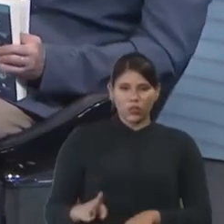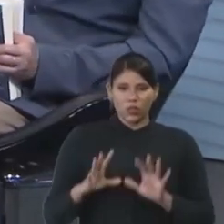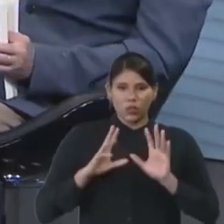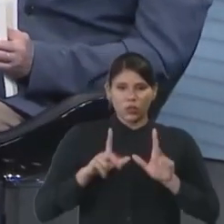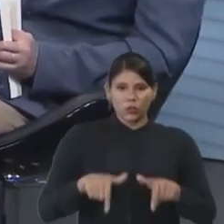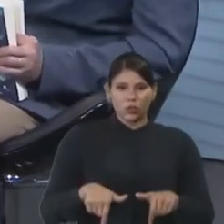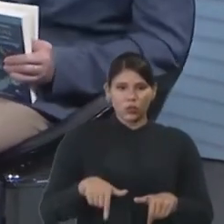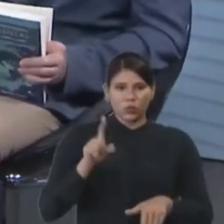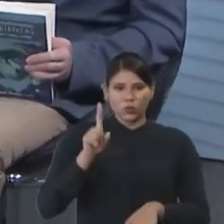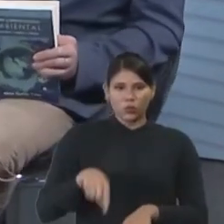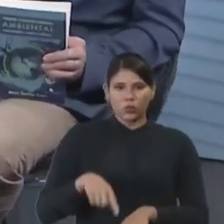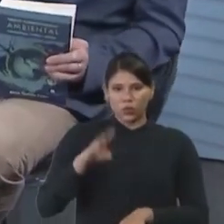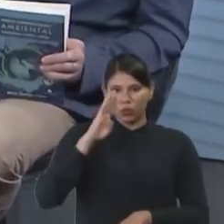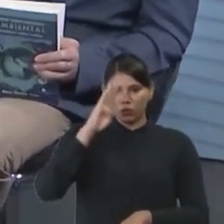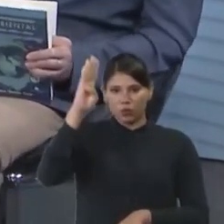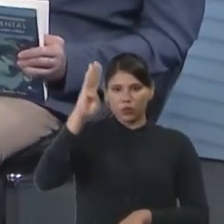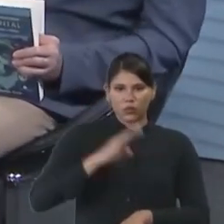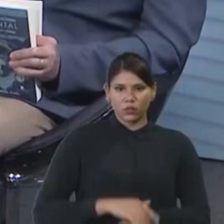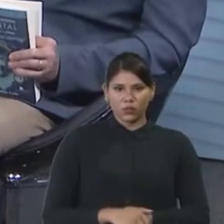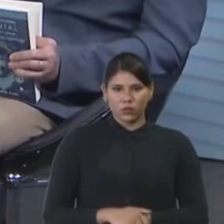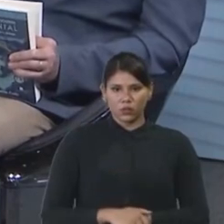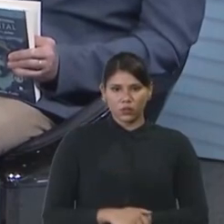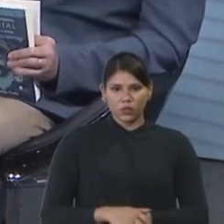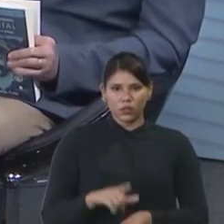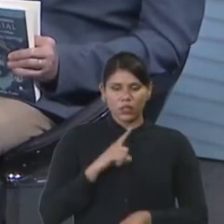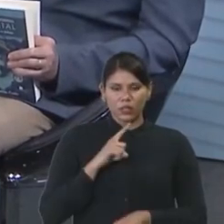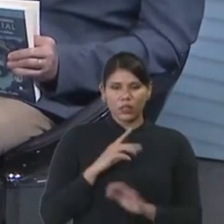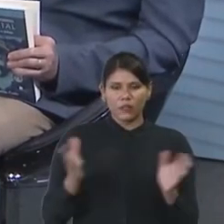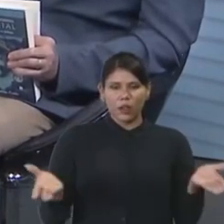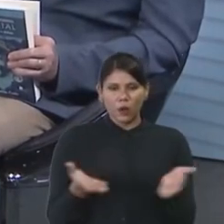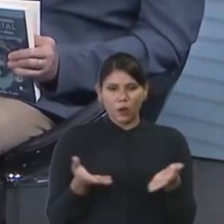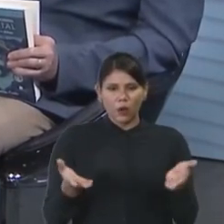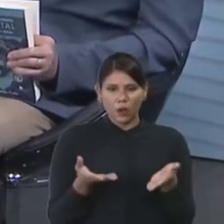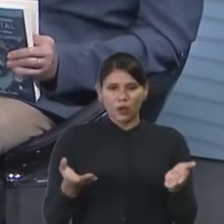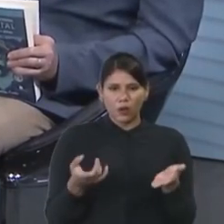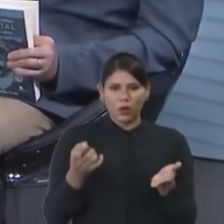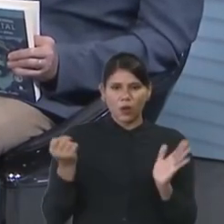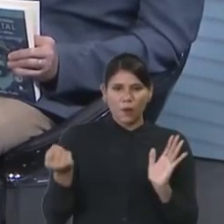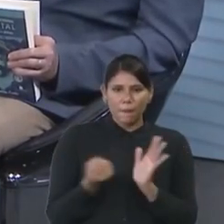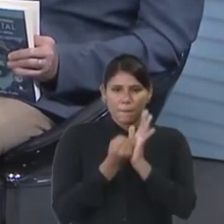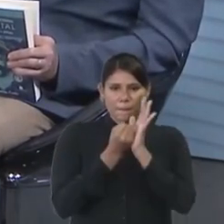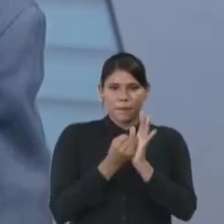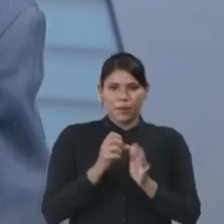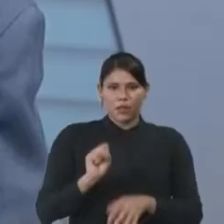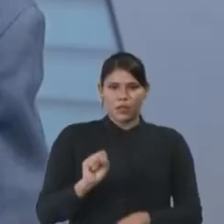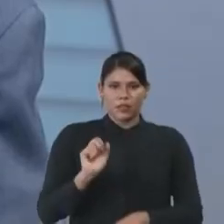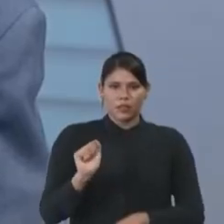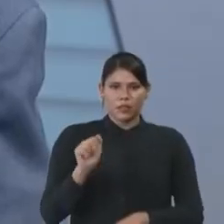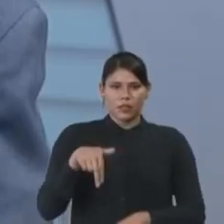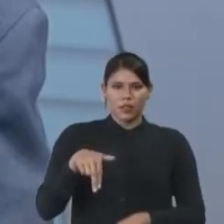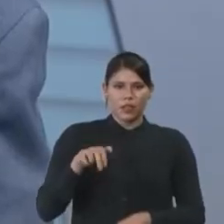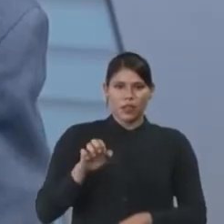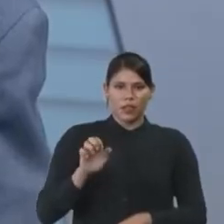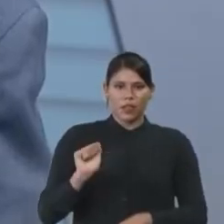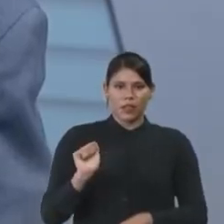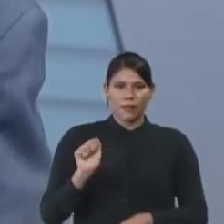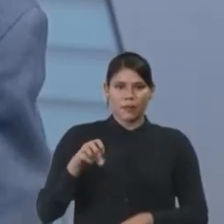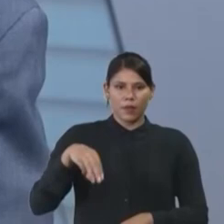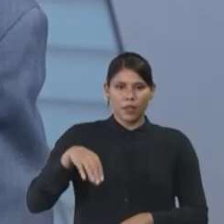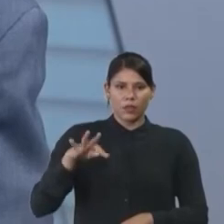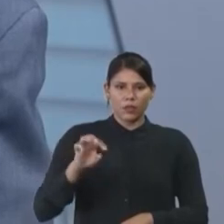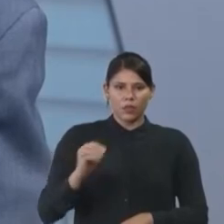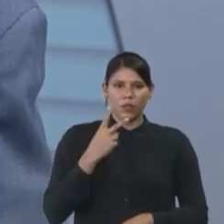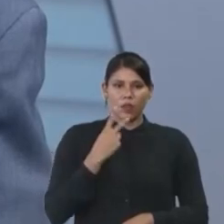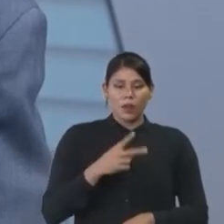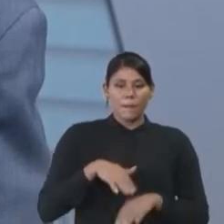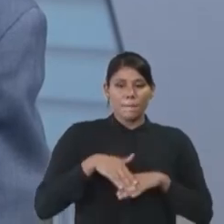Saneamento básico. Saneamento básico é outra prioridade. Nós tivemos agora o novo marco do saneamento do Brasil, que apurou que mais de 100 milhões de